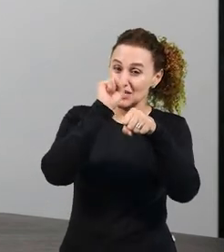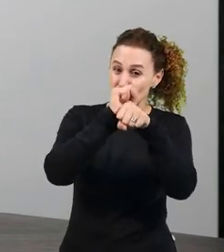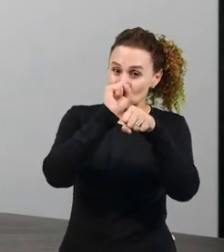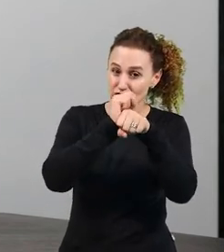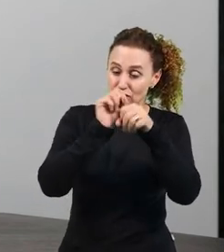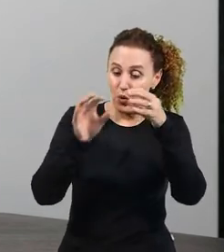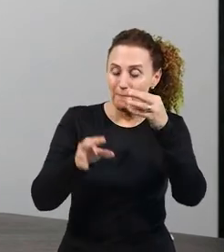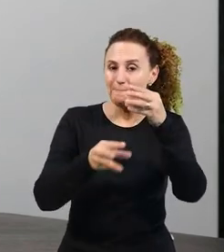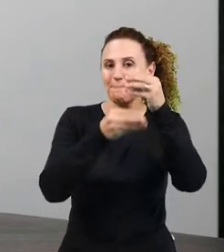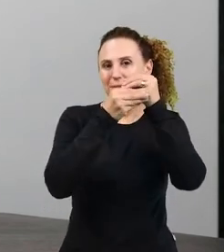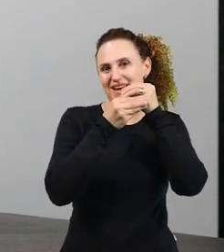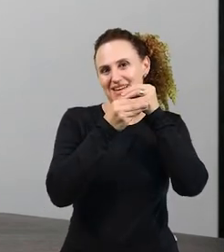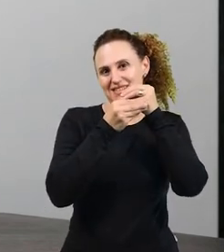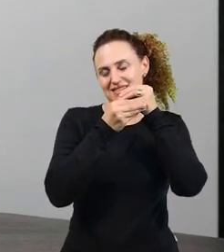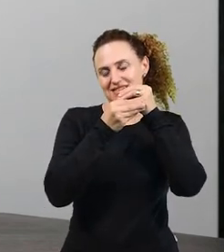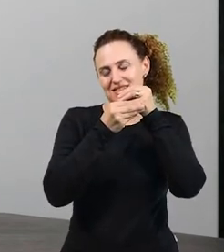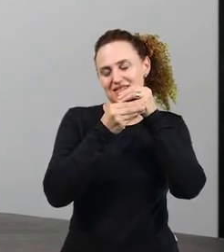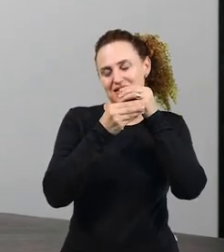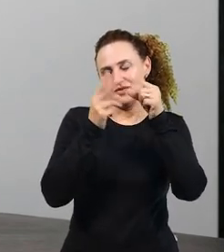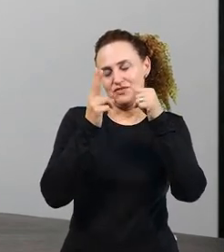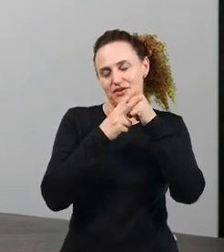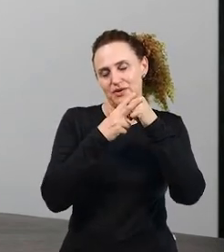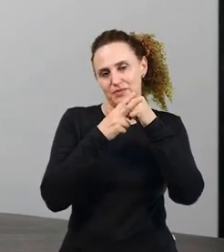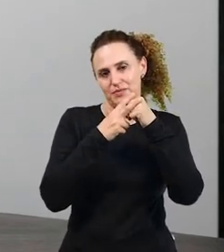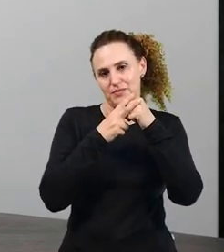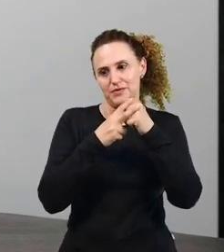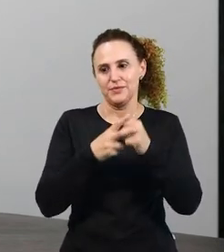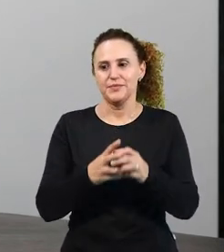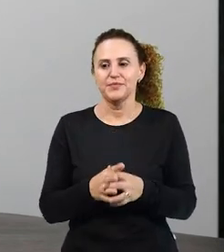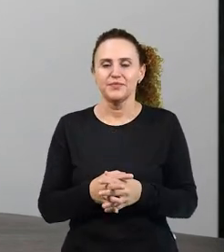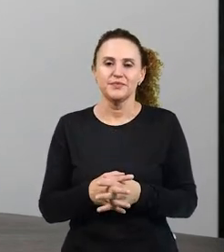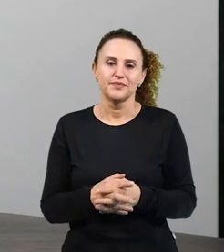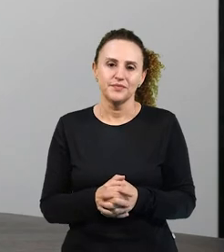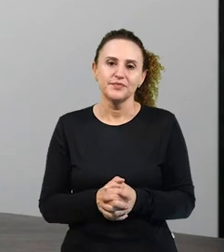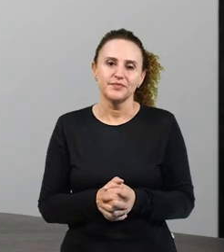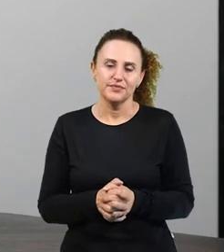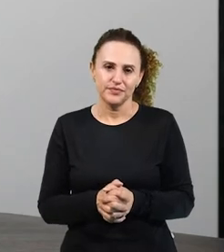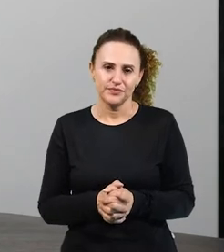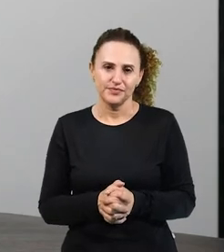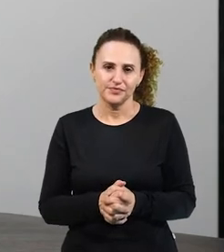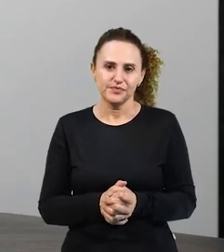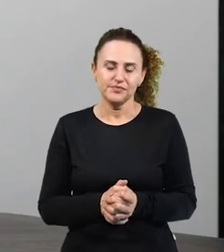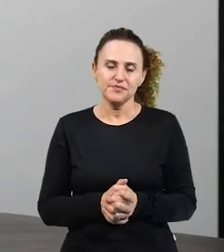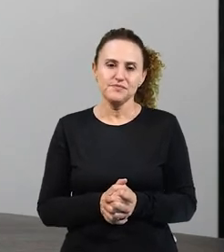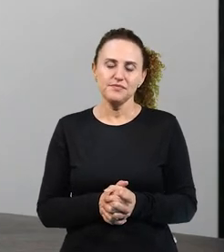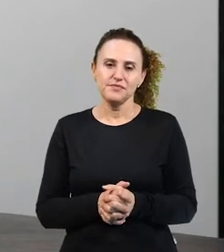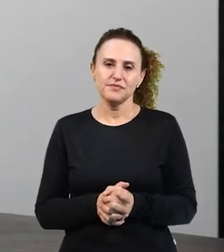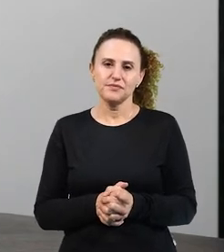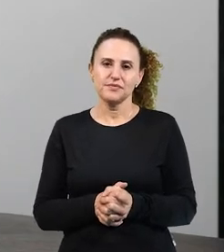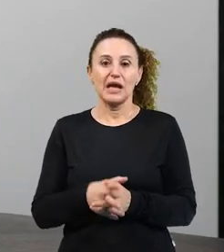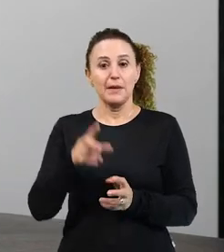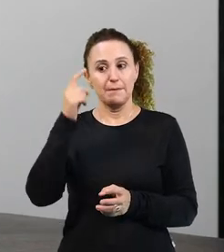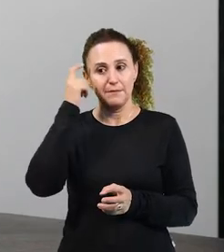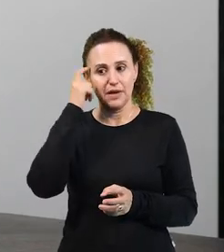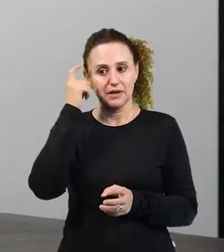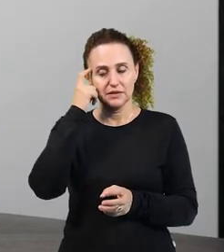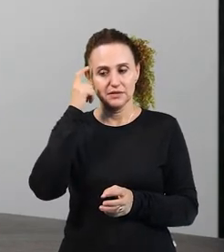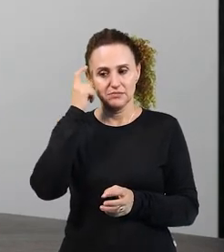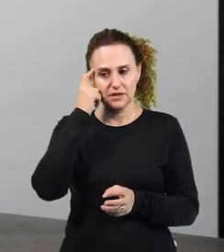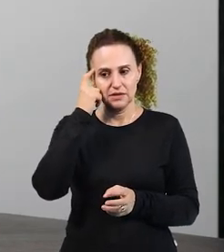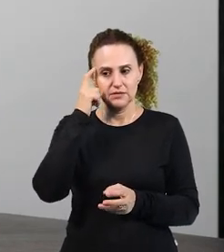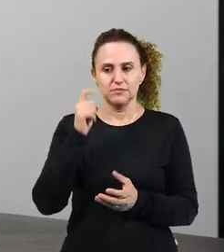é substantivo e aqui em cima o ser humano, o humano é adjetivo. Pensem bem,